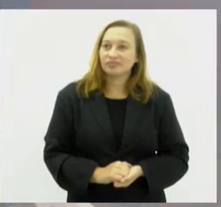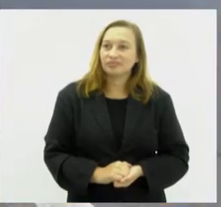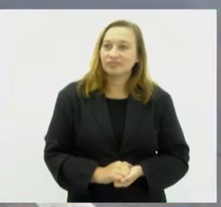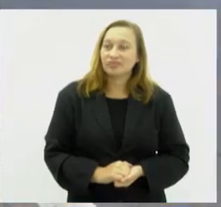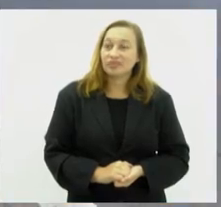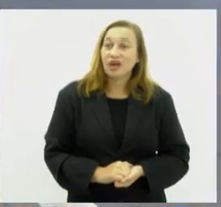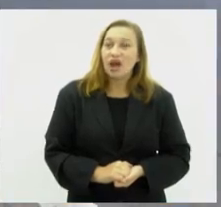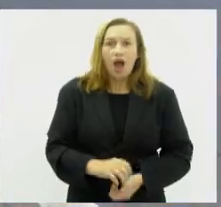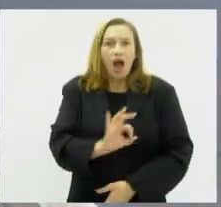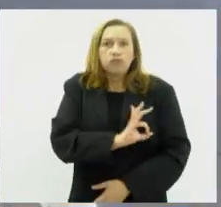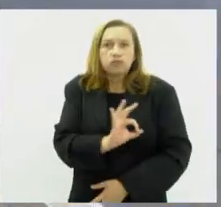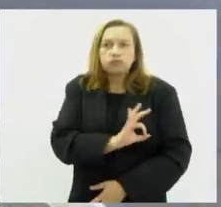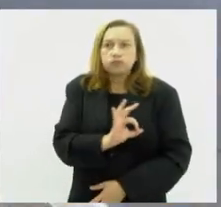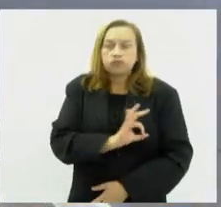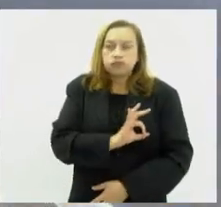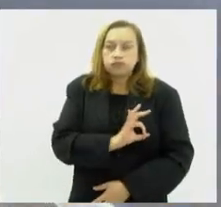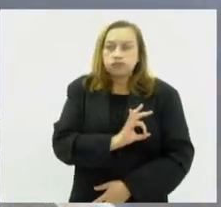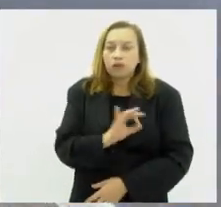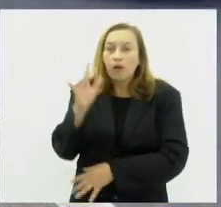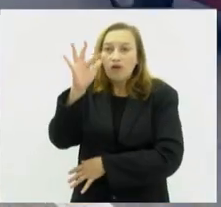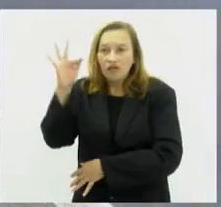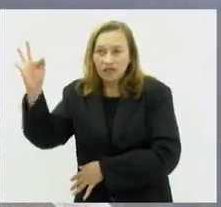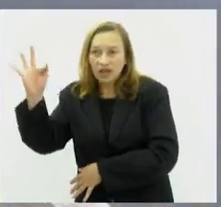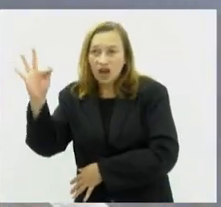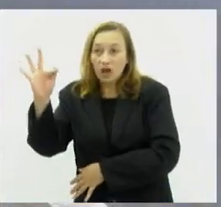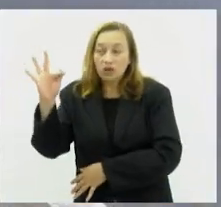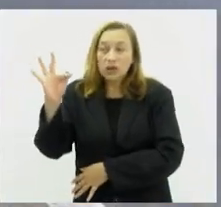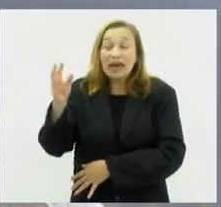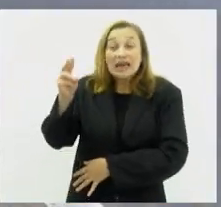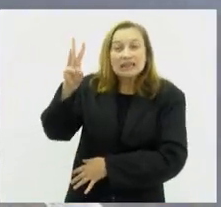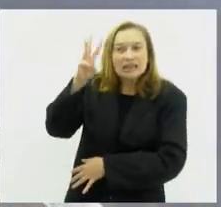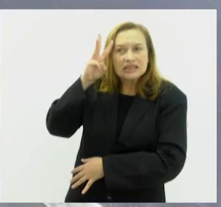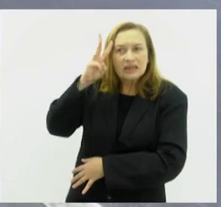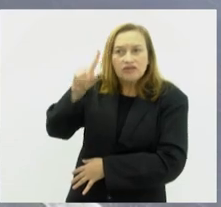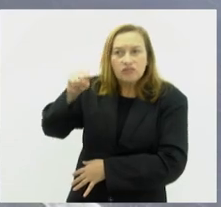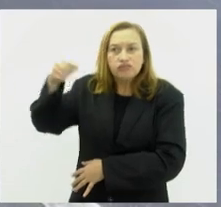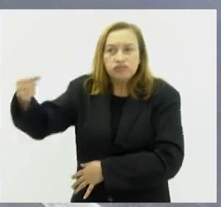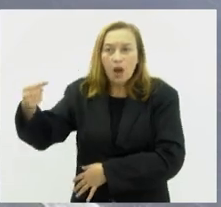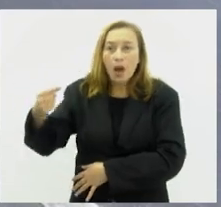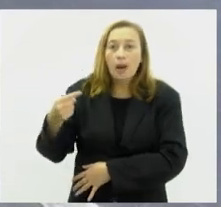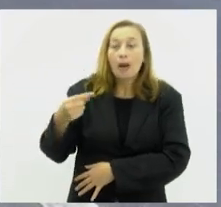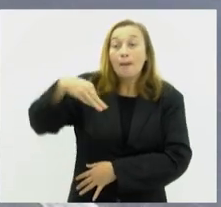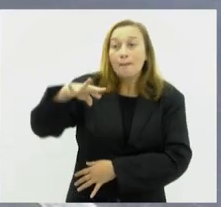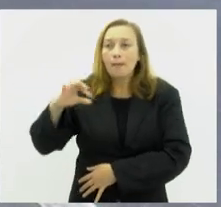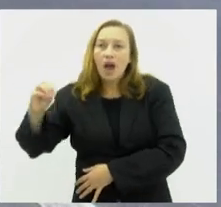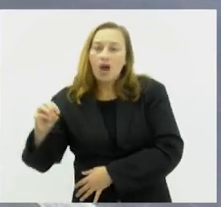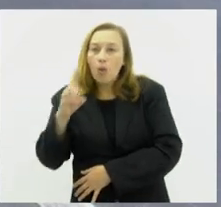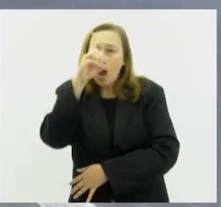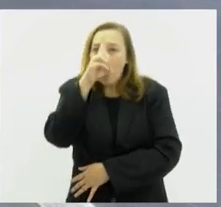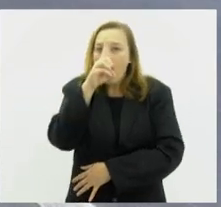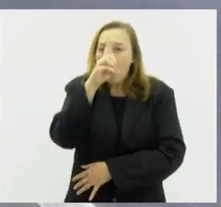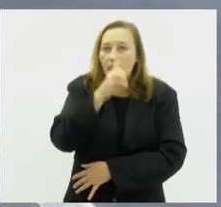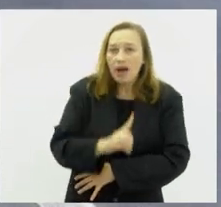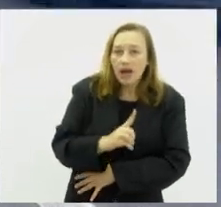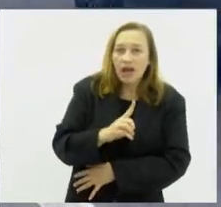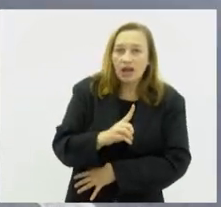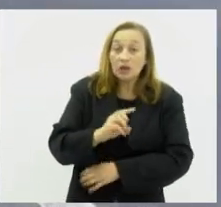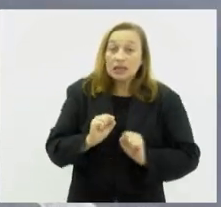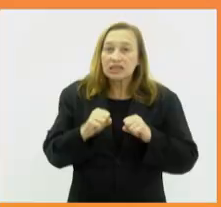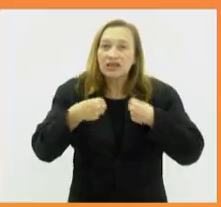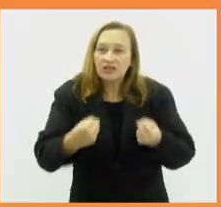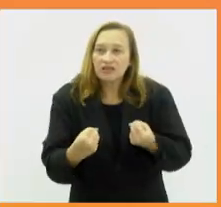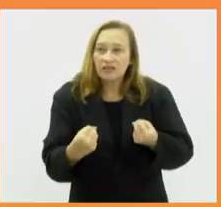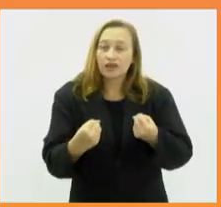A Polícia Rodoviária Federal inicia na próxima terça as ações operacionais do Maio Amarelo, um movimento global em defesa da segurança